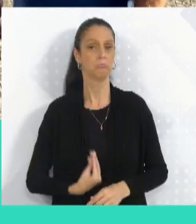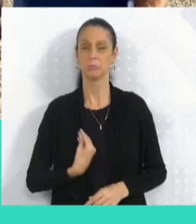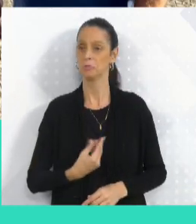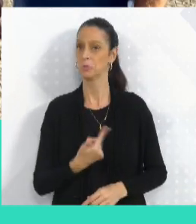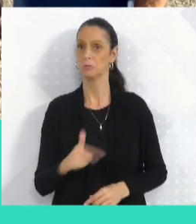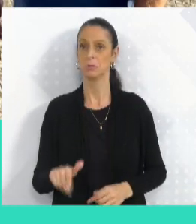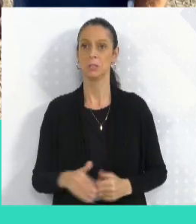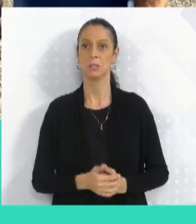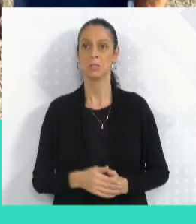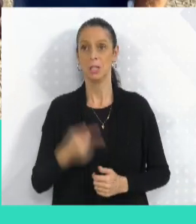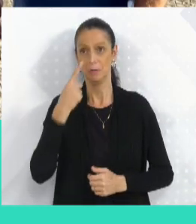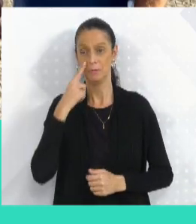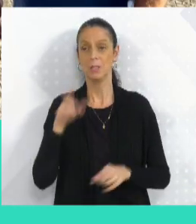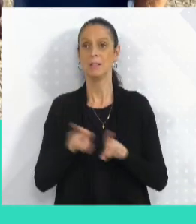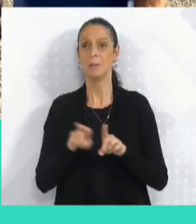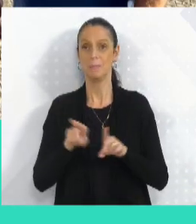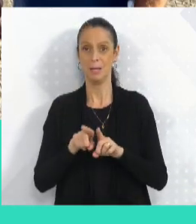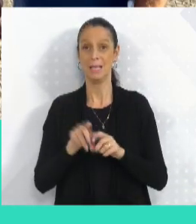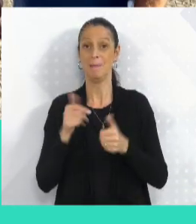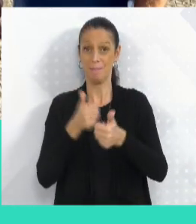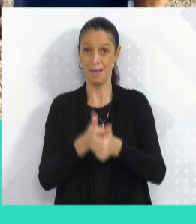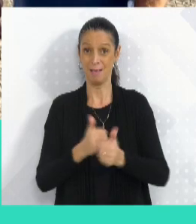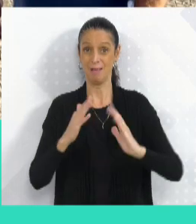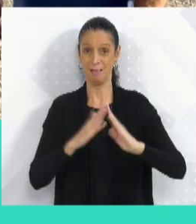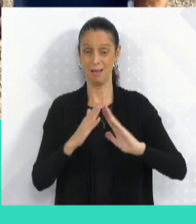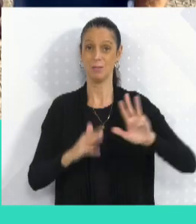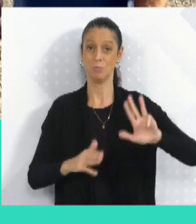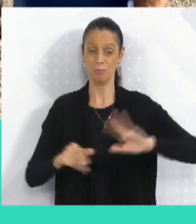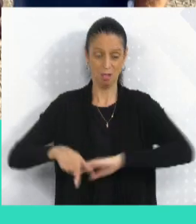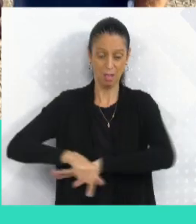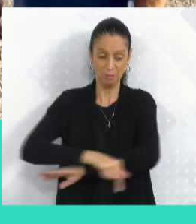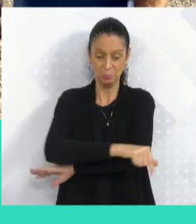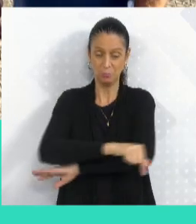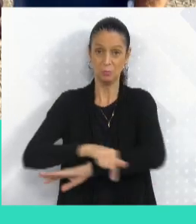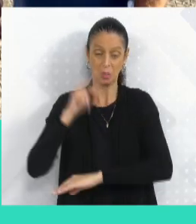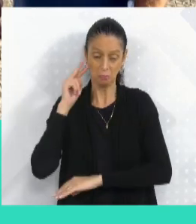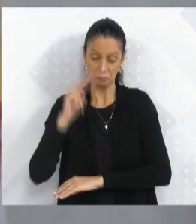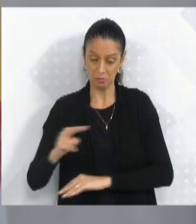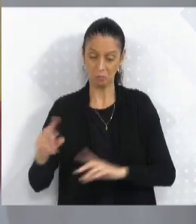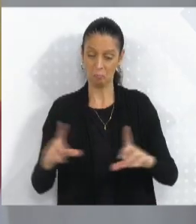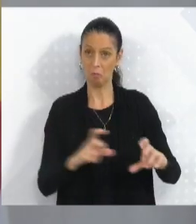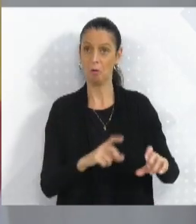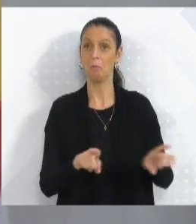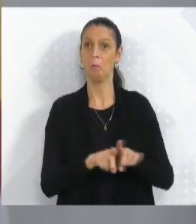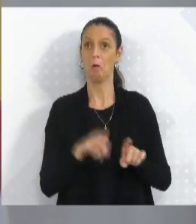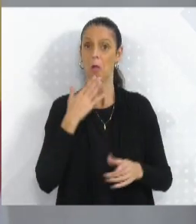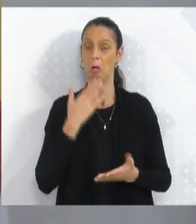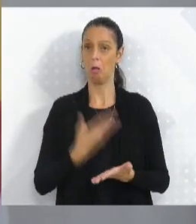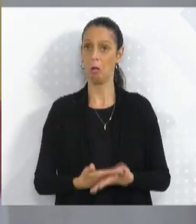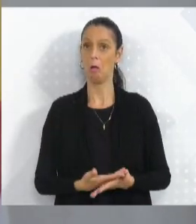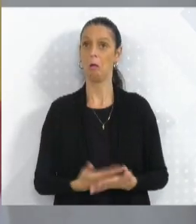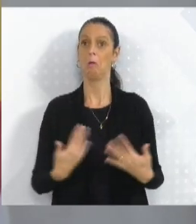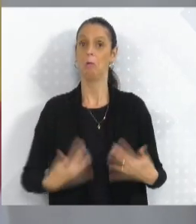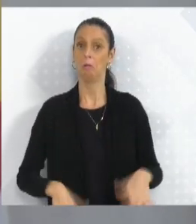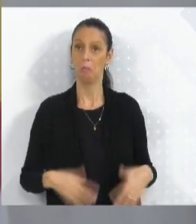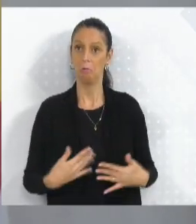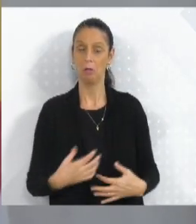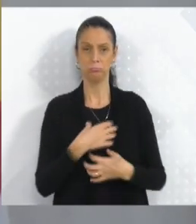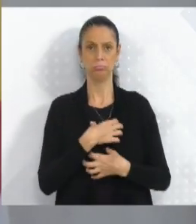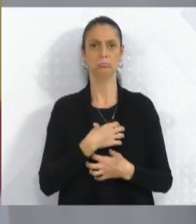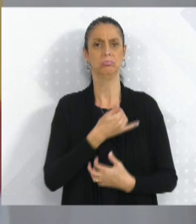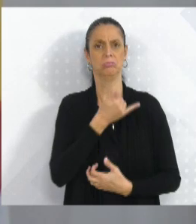umas fotos, umas calçadas ali perto, que a gente mete o pau nas nossas calçadas aqui, eu até fiquei assim, meio